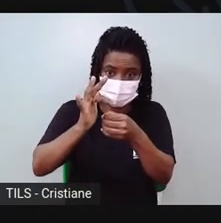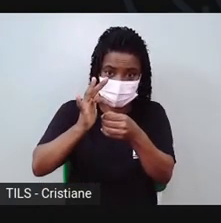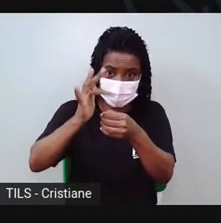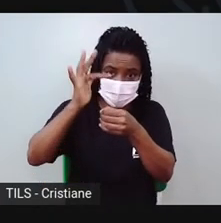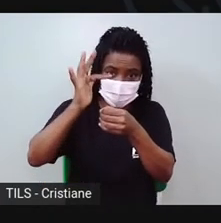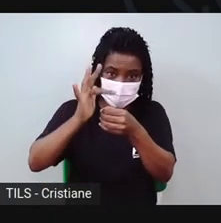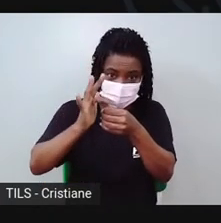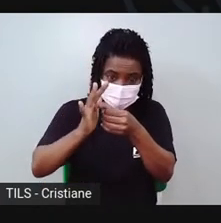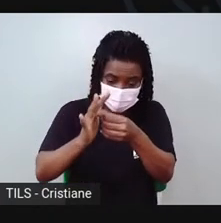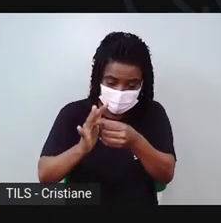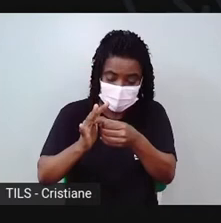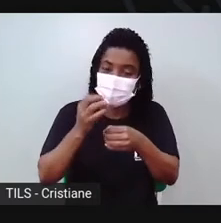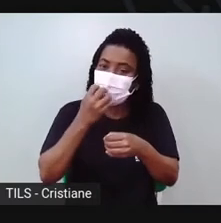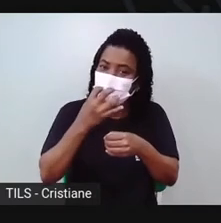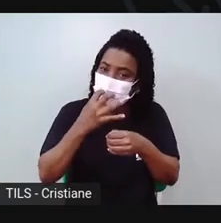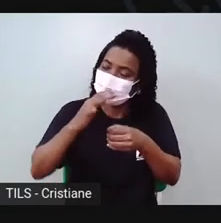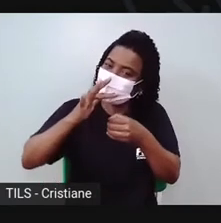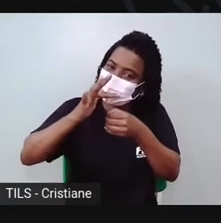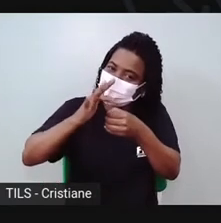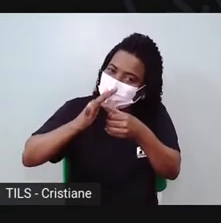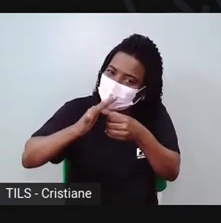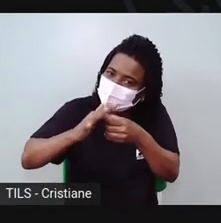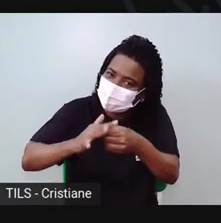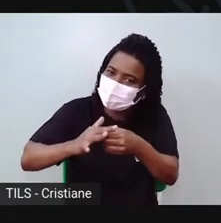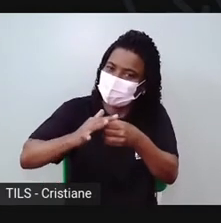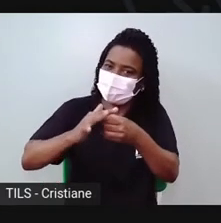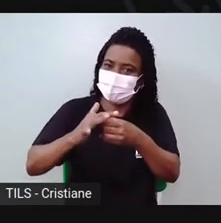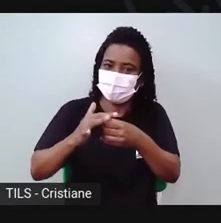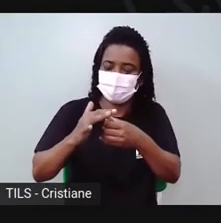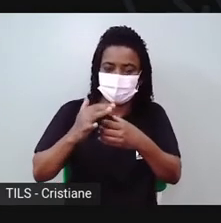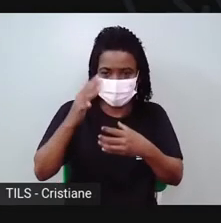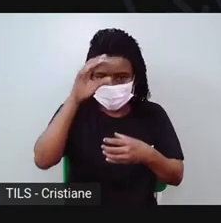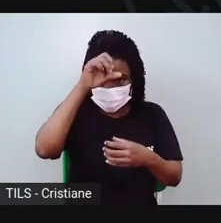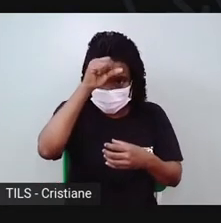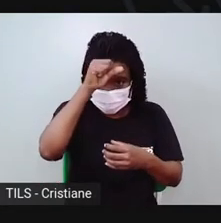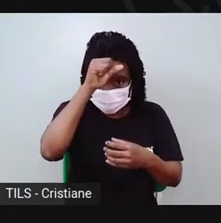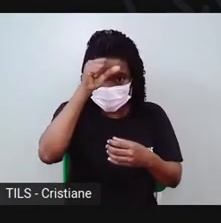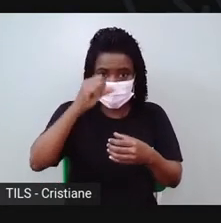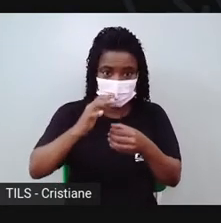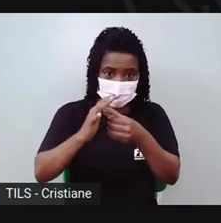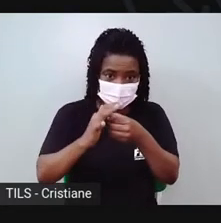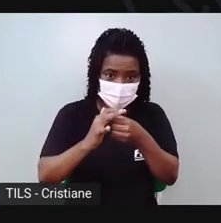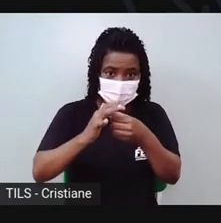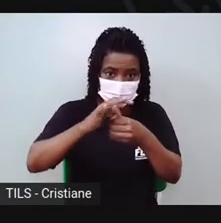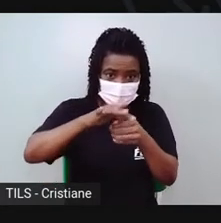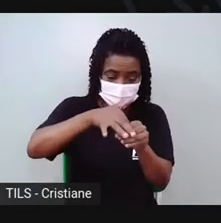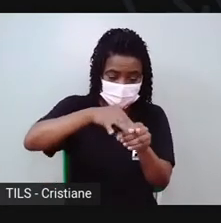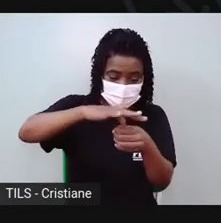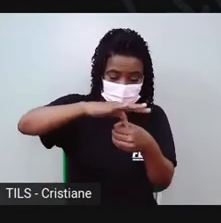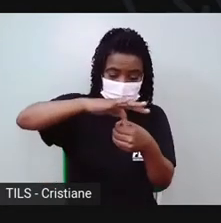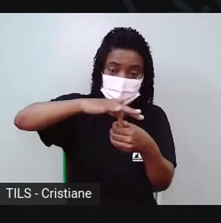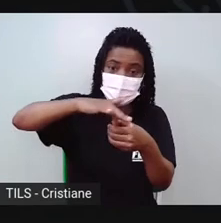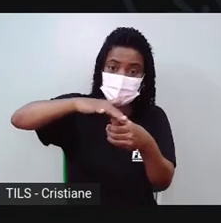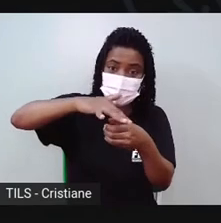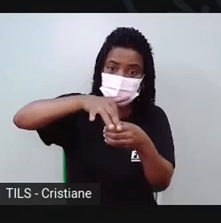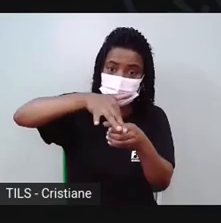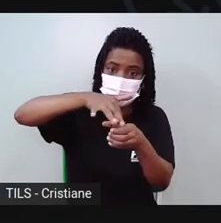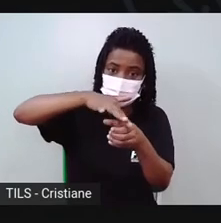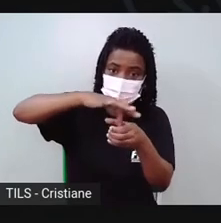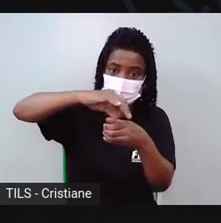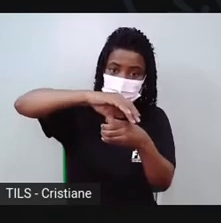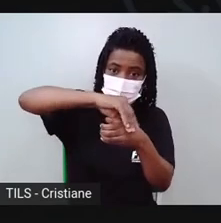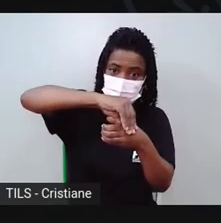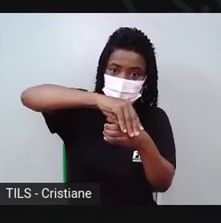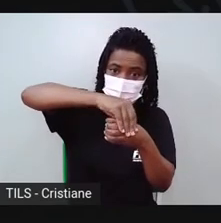coordenação motora? Bota o dedinho aqui e a gente vai apertando nas laterais assim, ó,